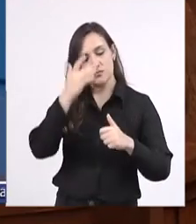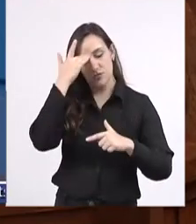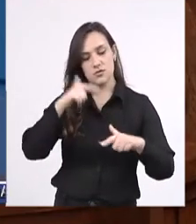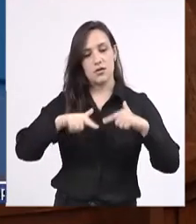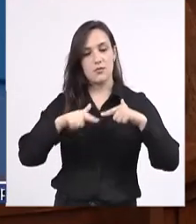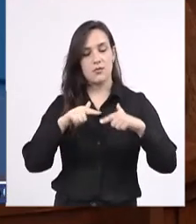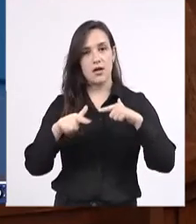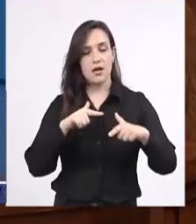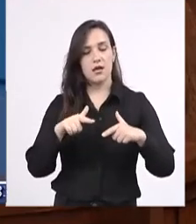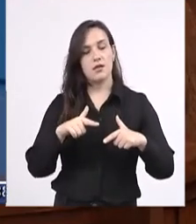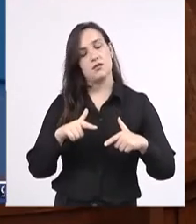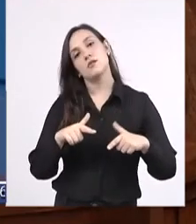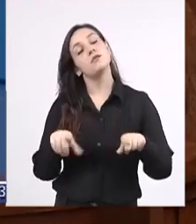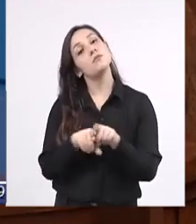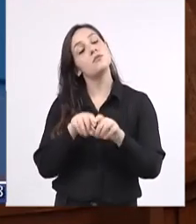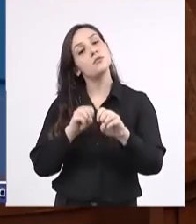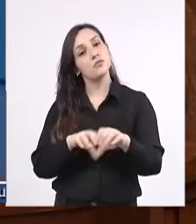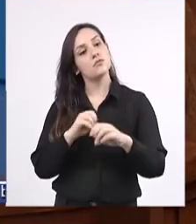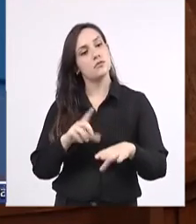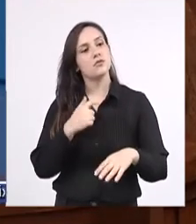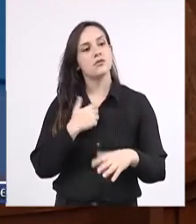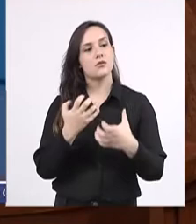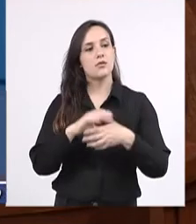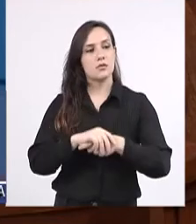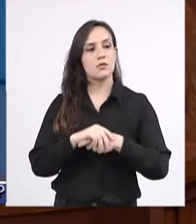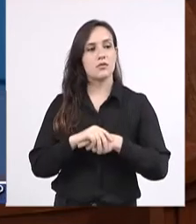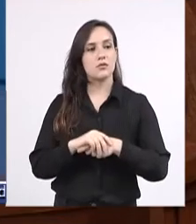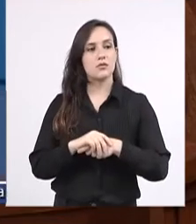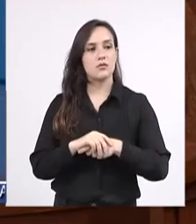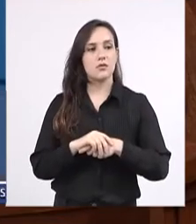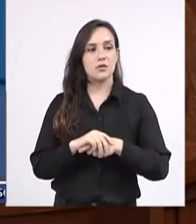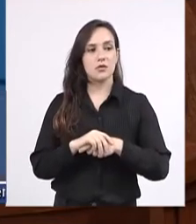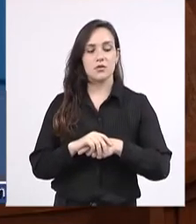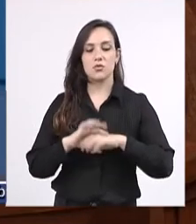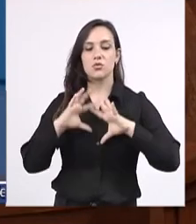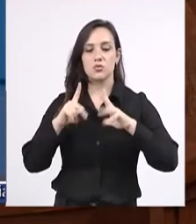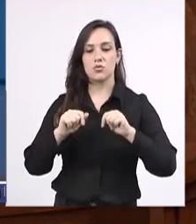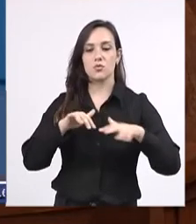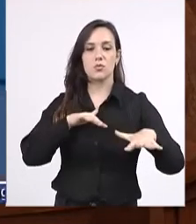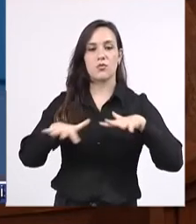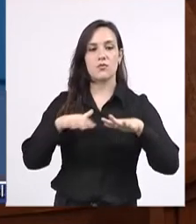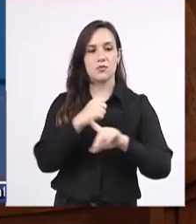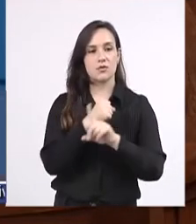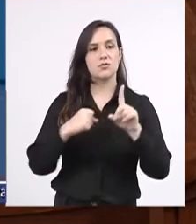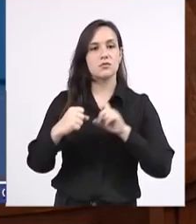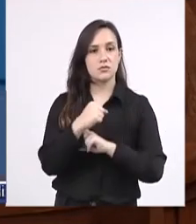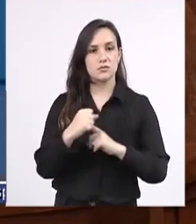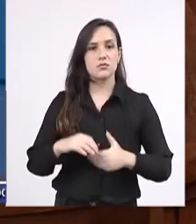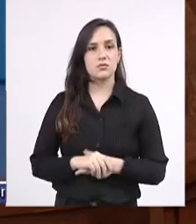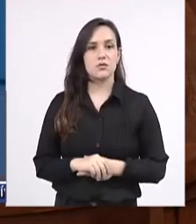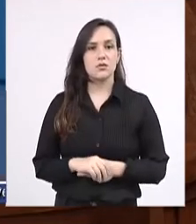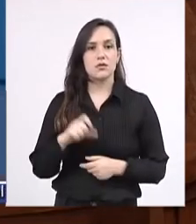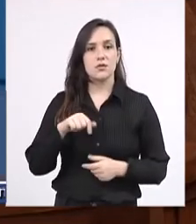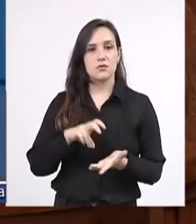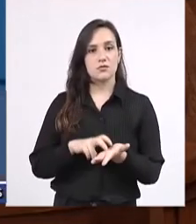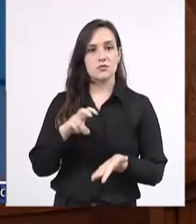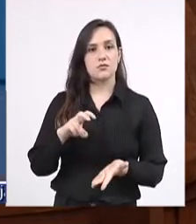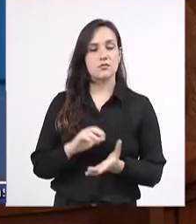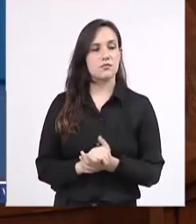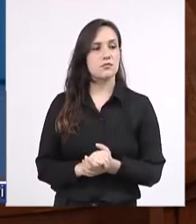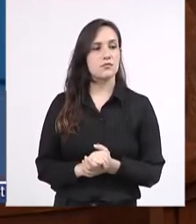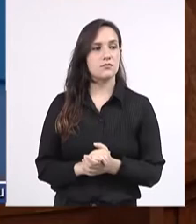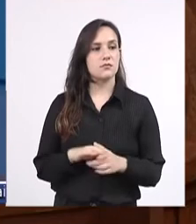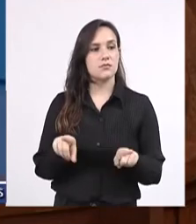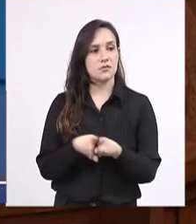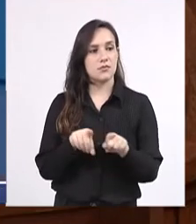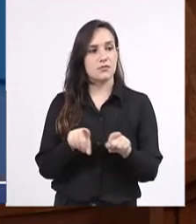Educação, em cujo nome cumprimento todos os movimentos sociais aqui representados nessa manhã, inclusive grupo